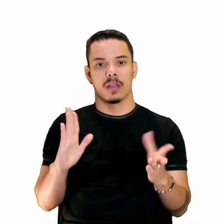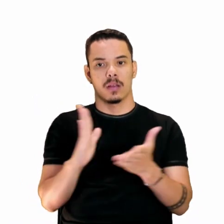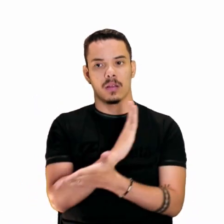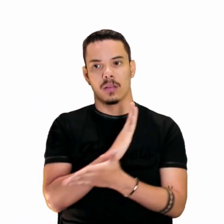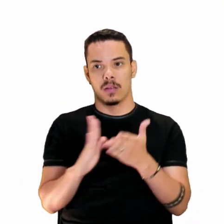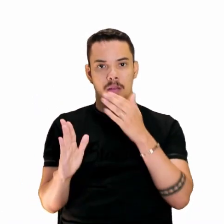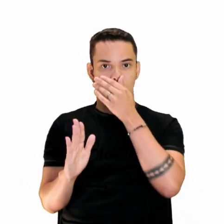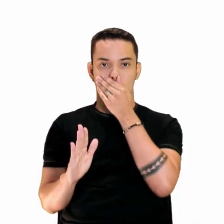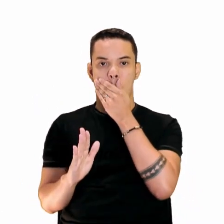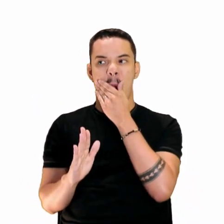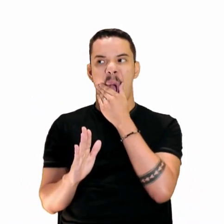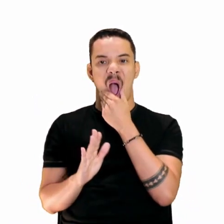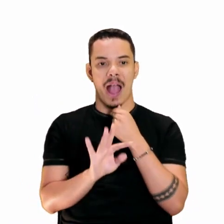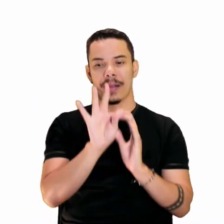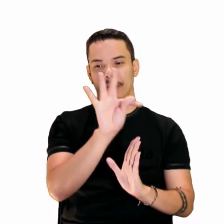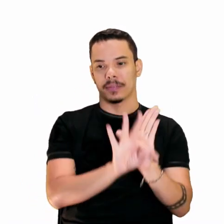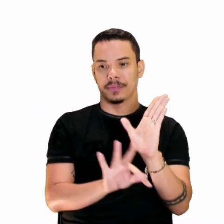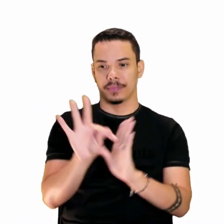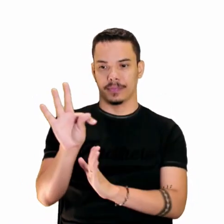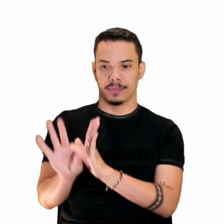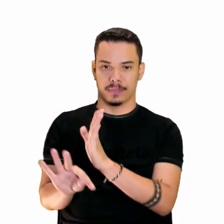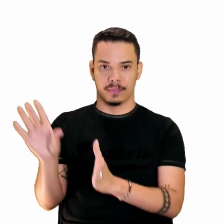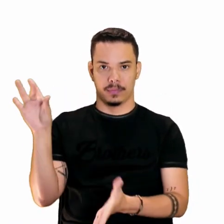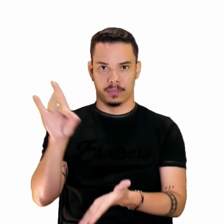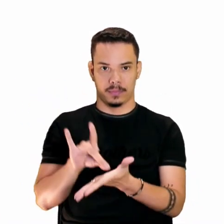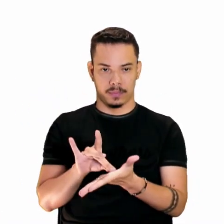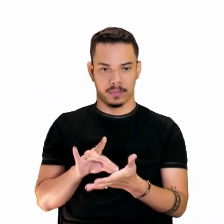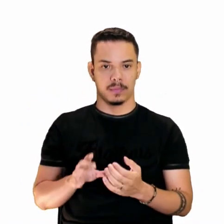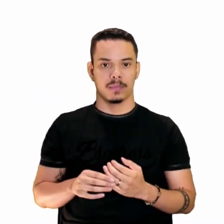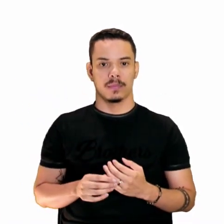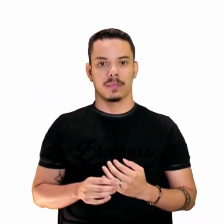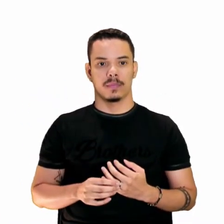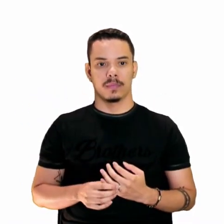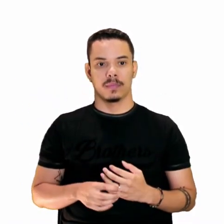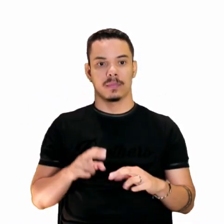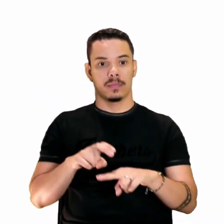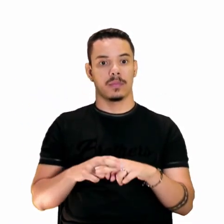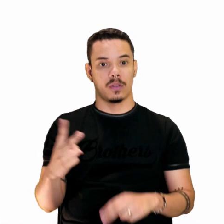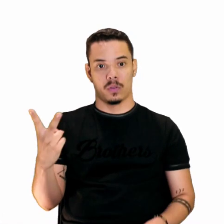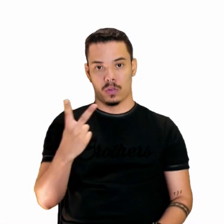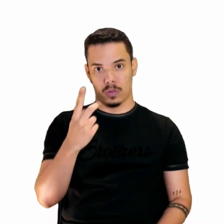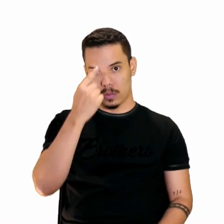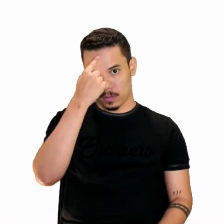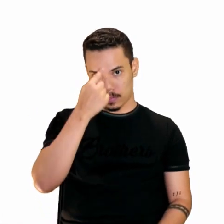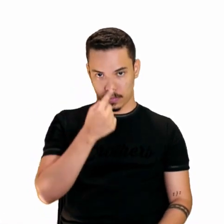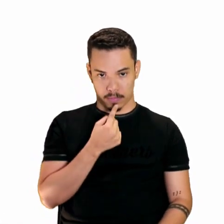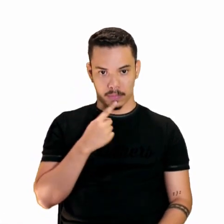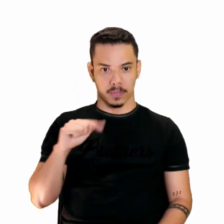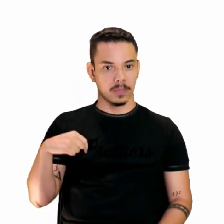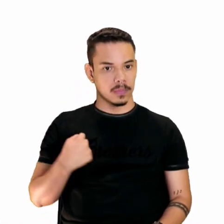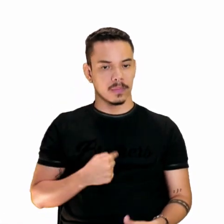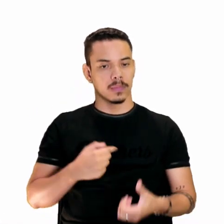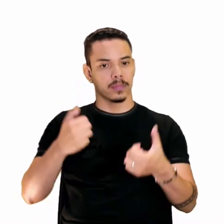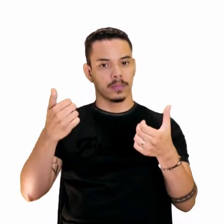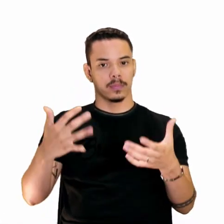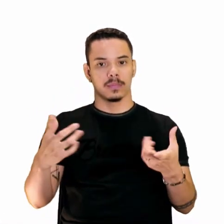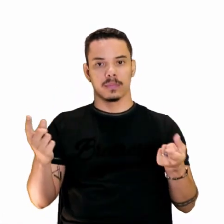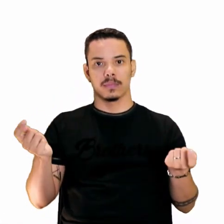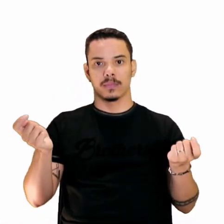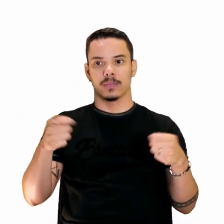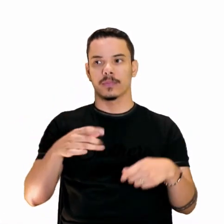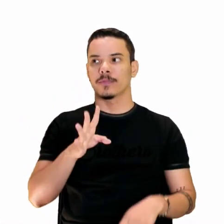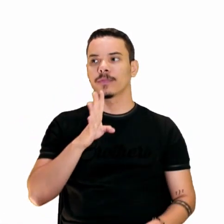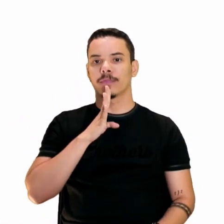intertextualidade com a obra original. Tá certo? Então, nas duas imagens, como nós falamos, é possível conhecer a